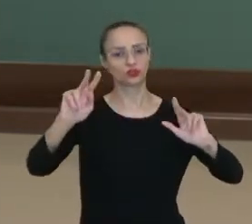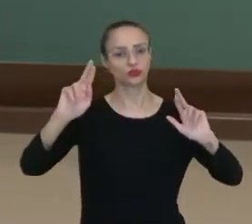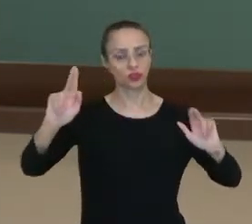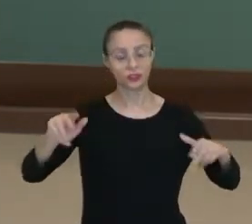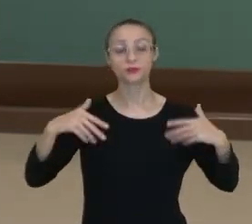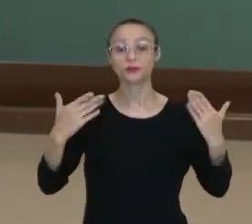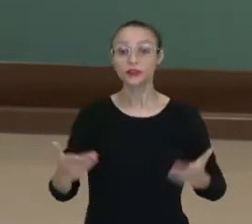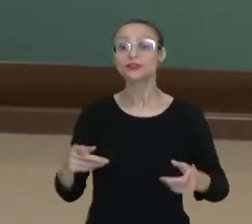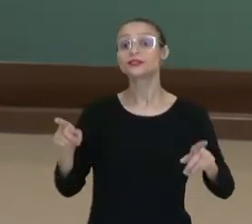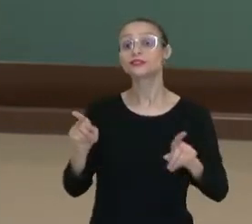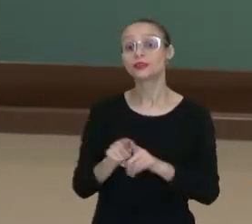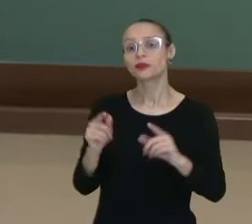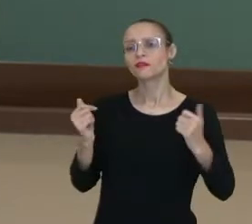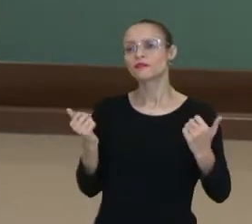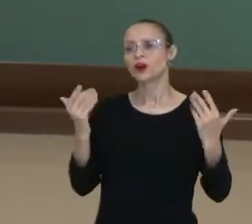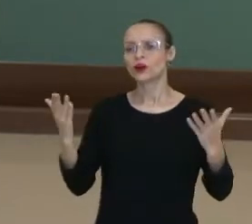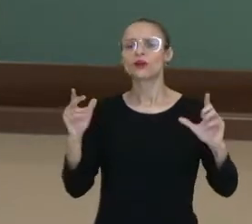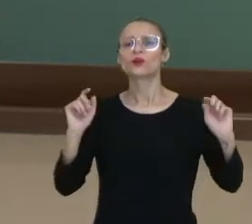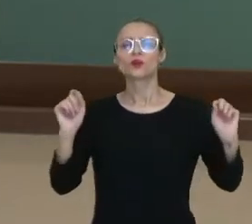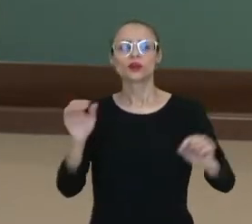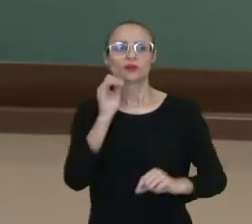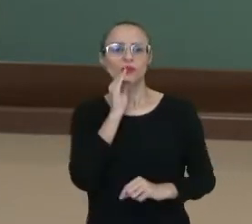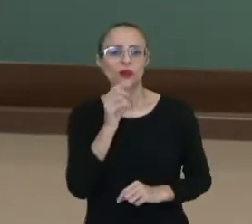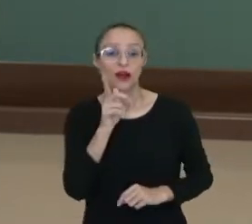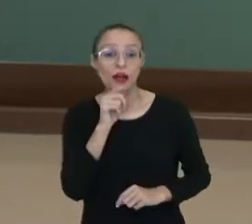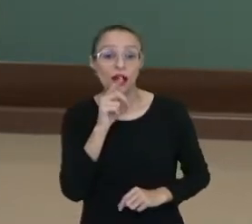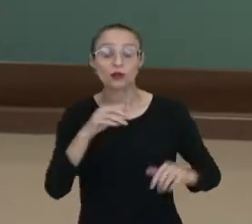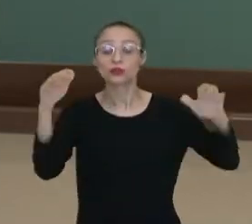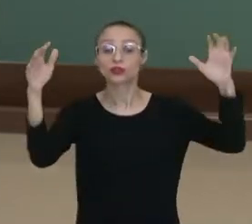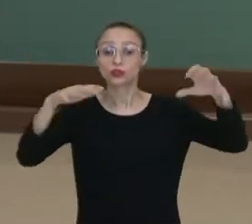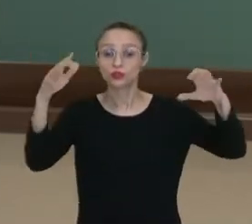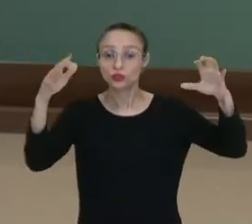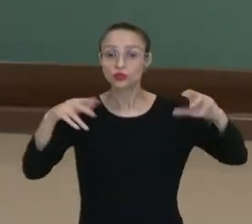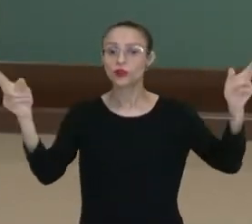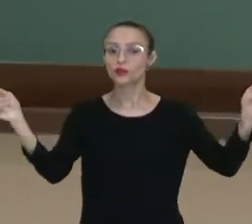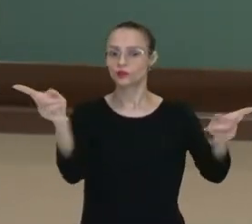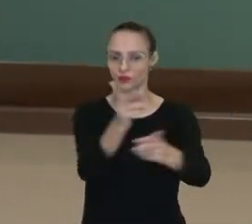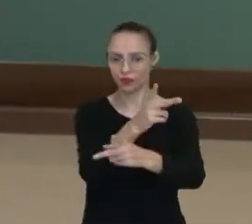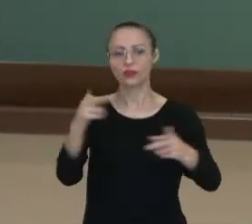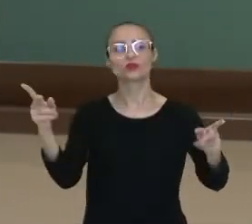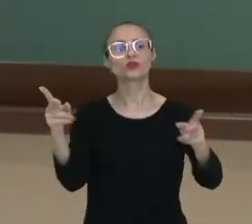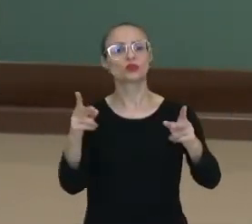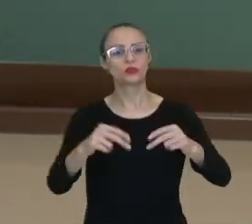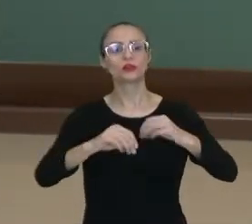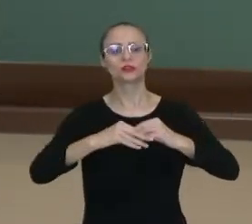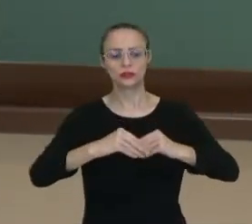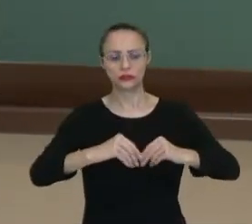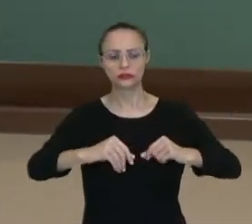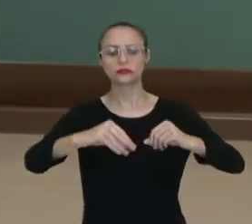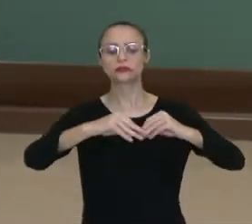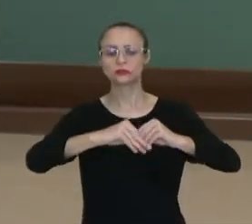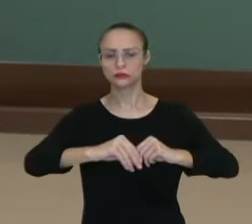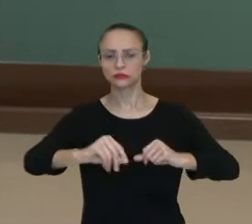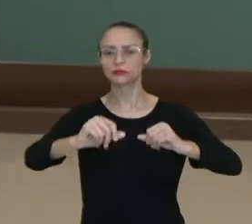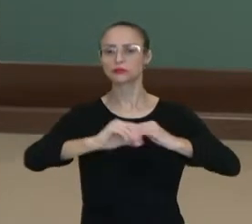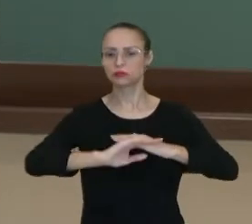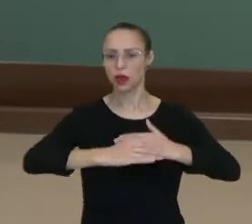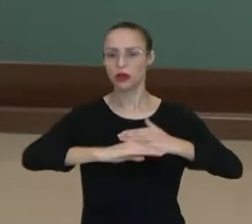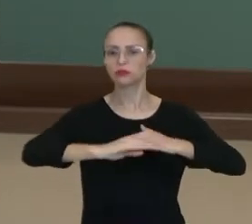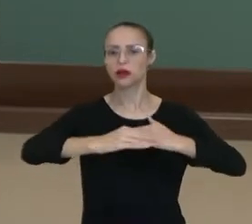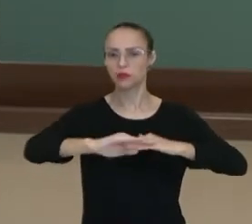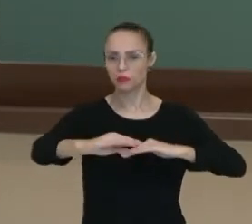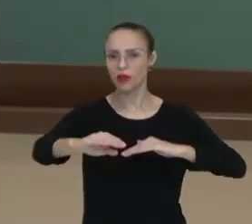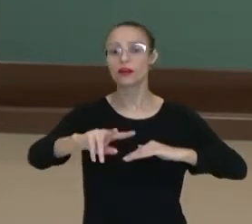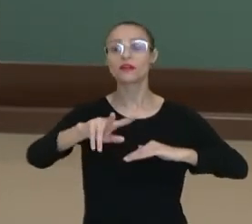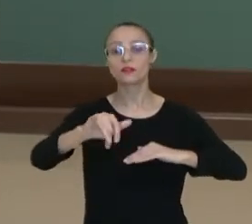E os agentes externos, como a água das chuvas, o vento, vão desgastar esse relevo, vão como